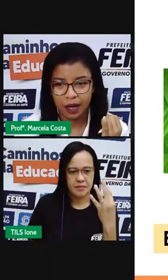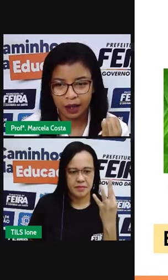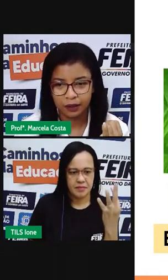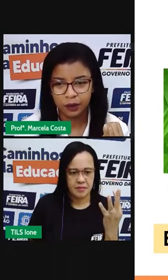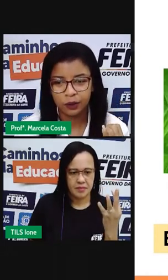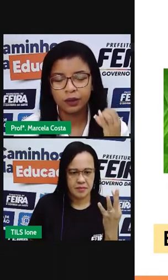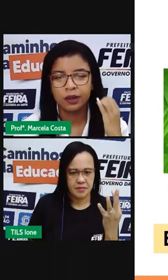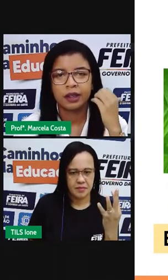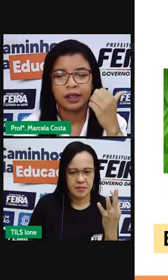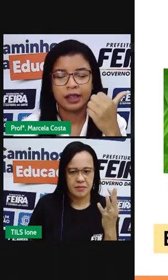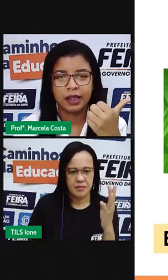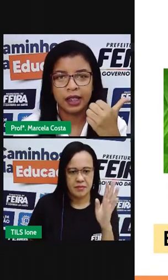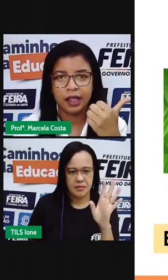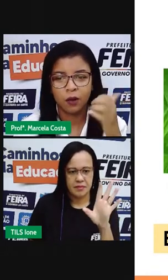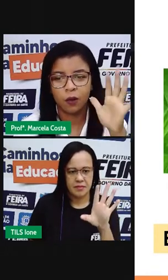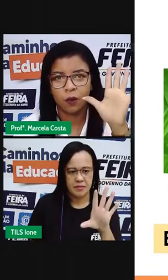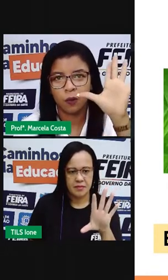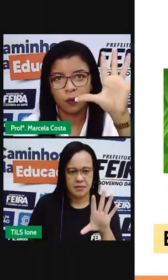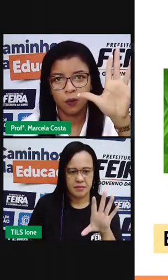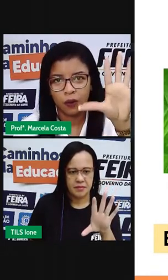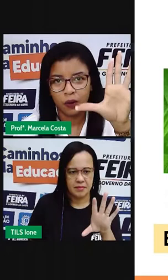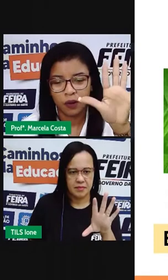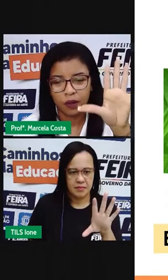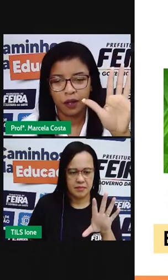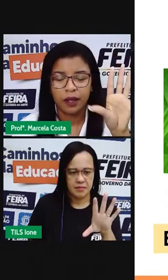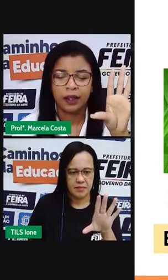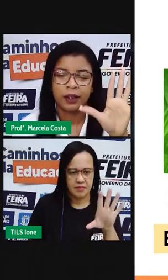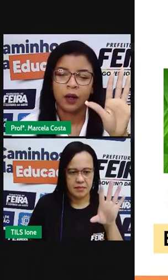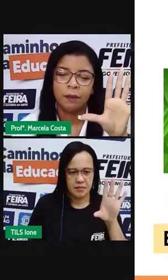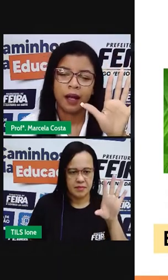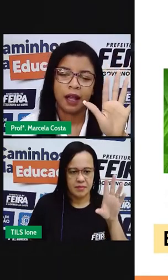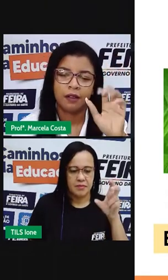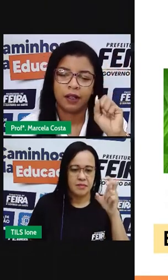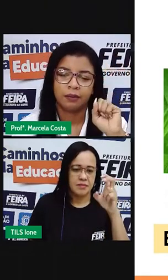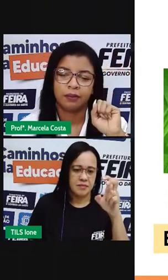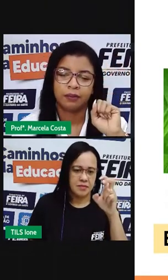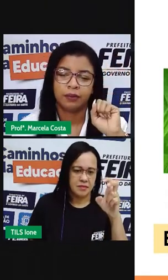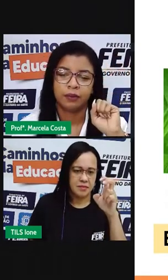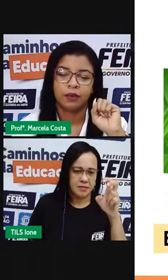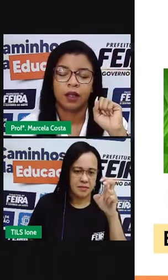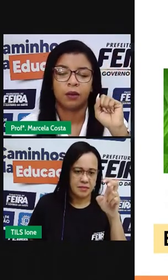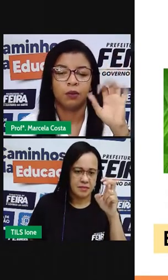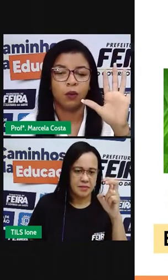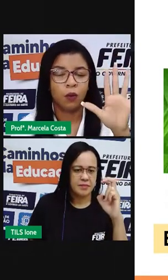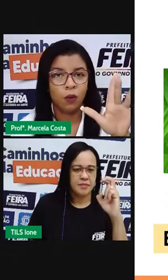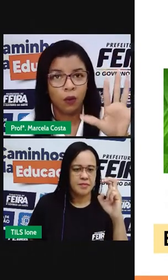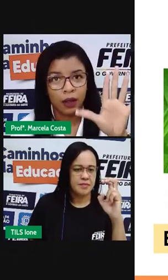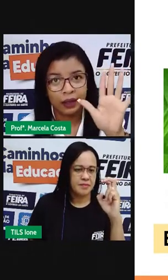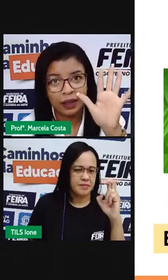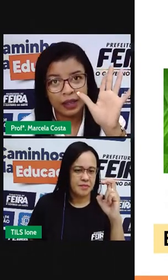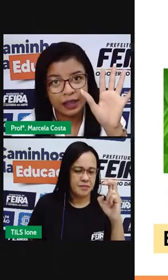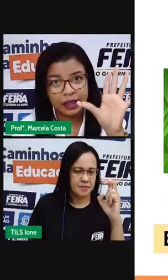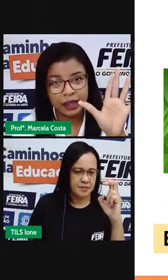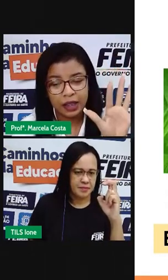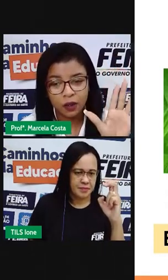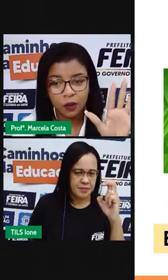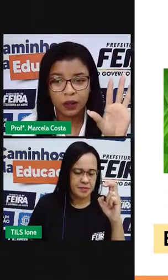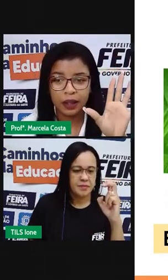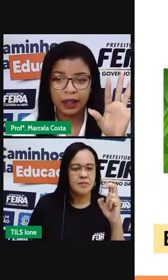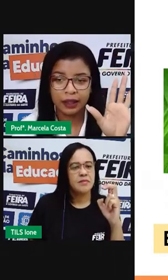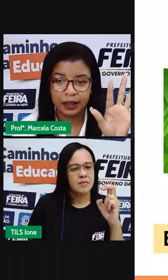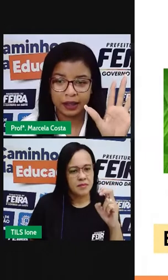Quatro. Cinco. Tão a palavra burro tem